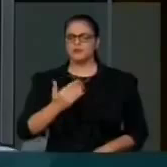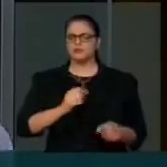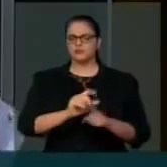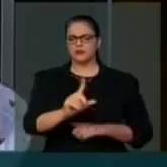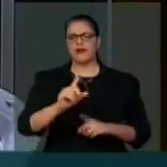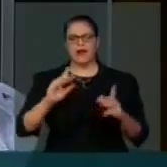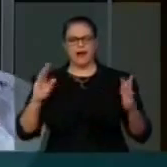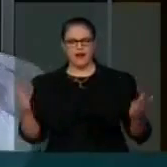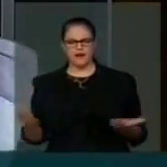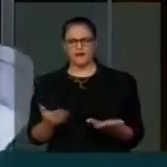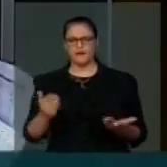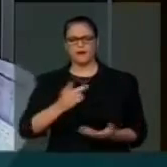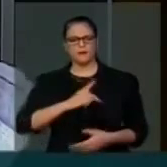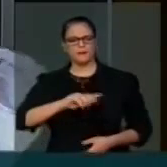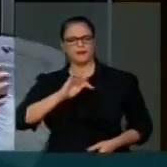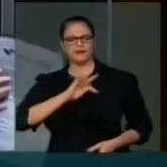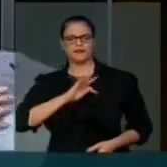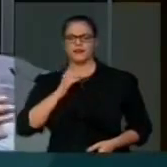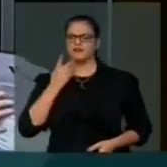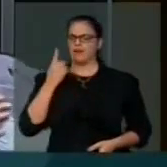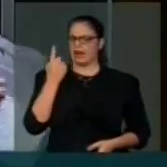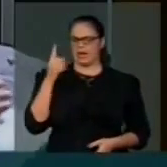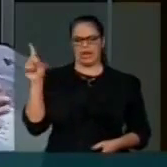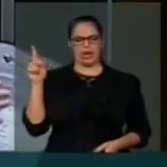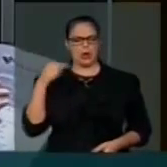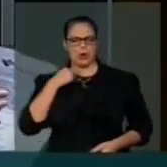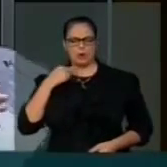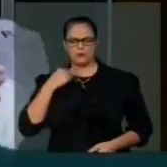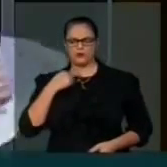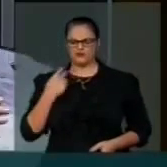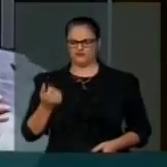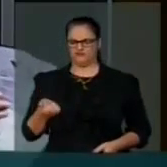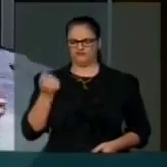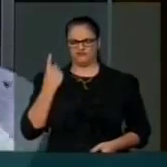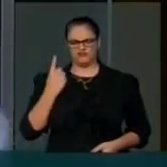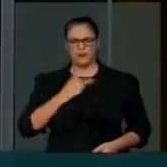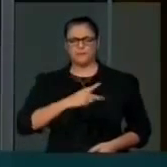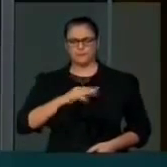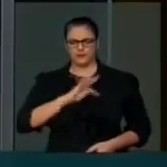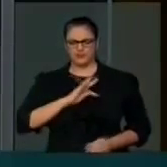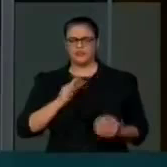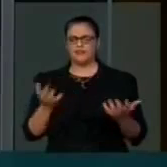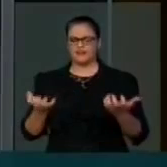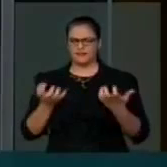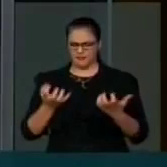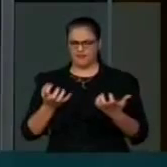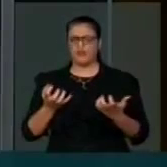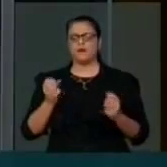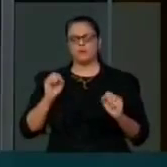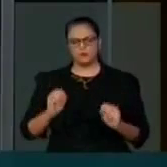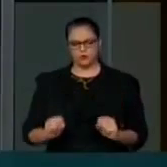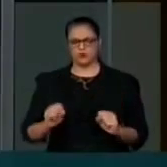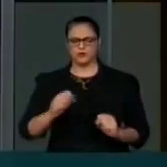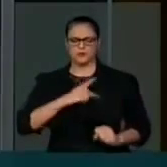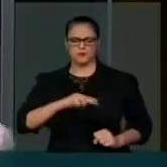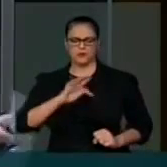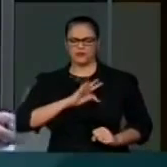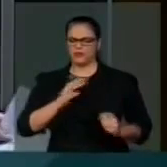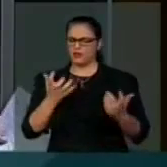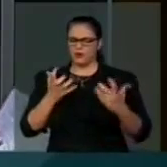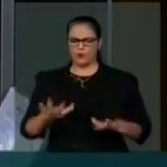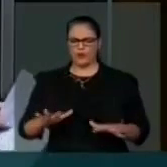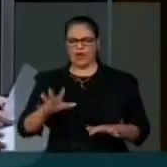que é golpe. Só serve quando o PT quer alguma coisa, daí não é golpe. Senão, os outros fazendo, é golpe.